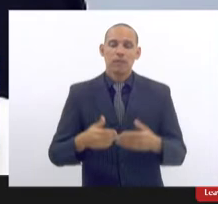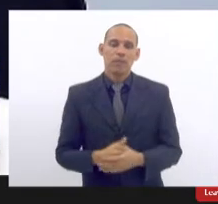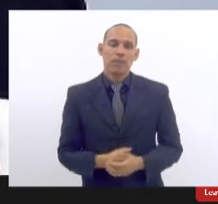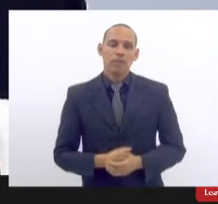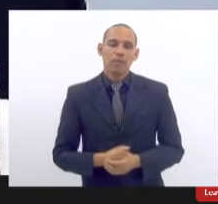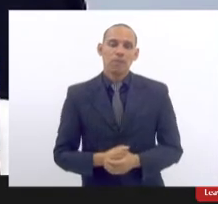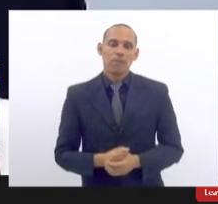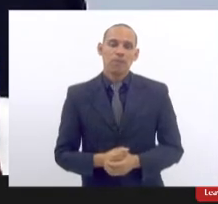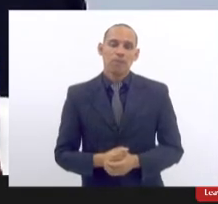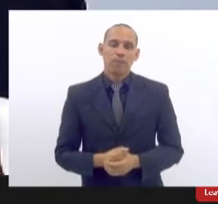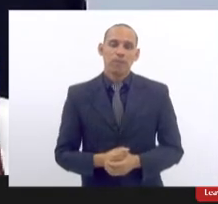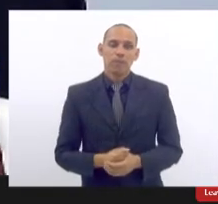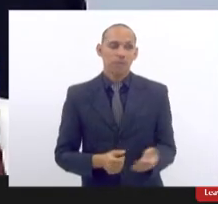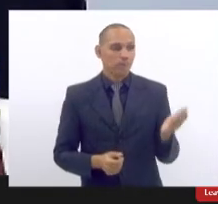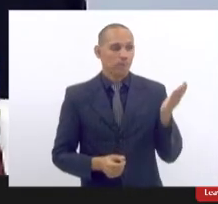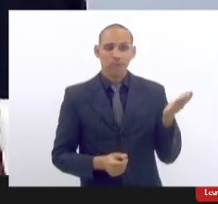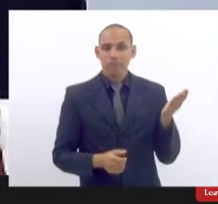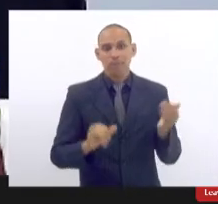A Ingrid,